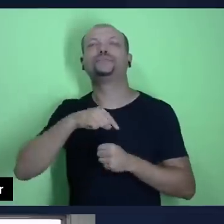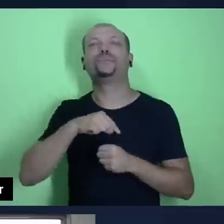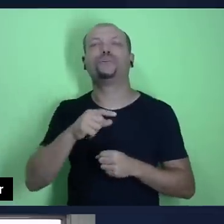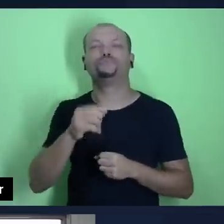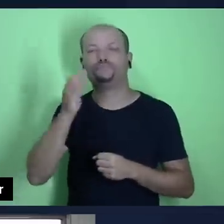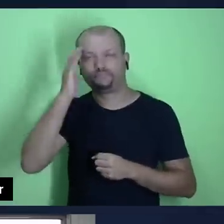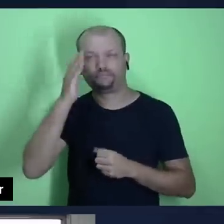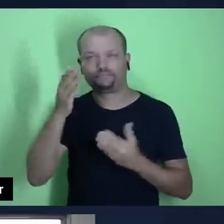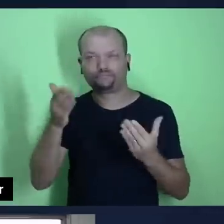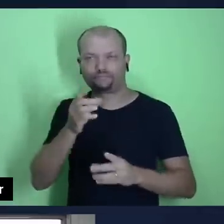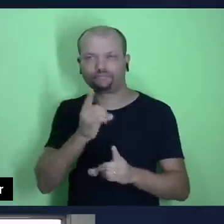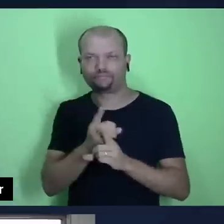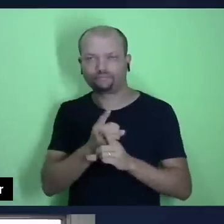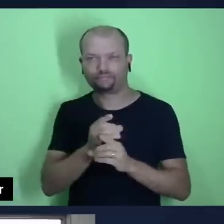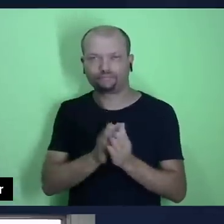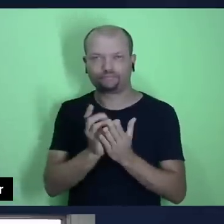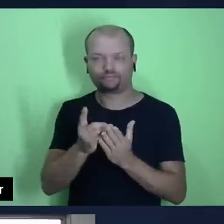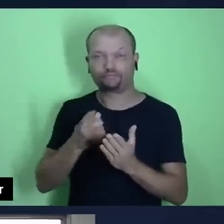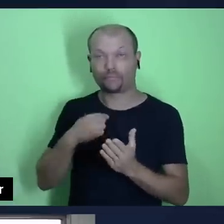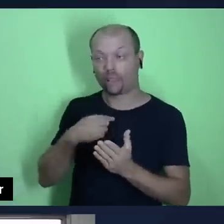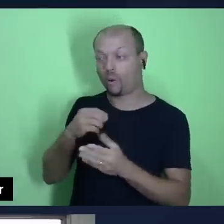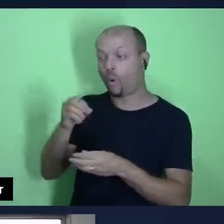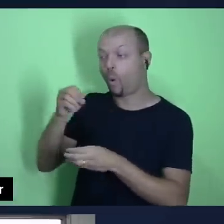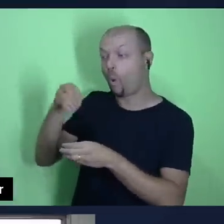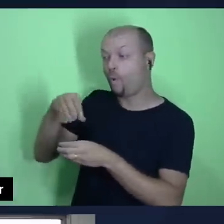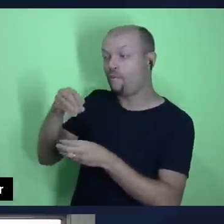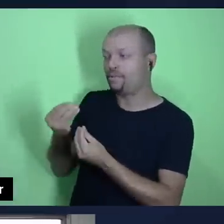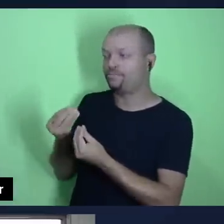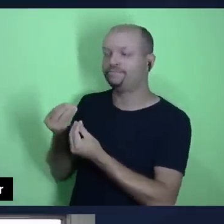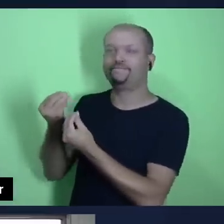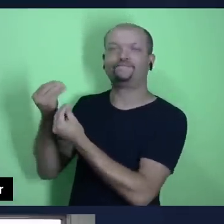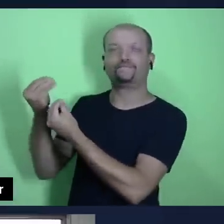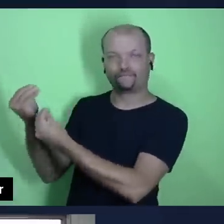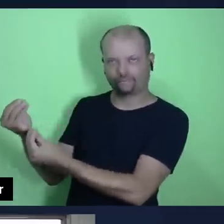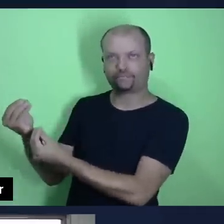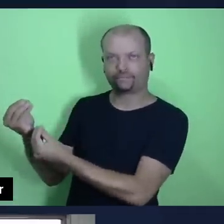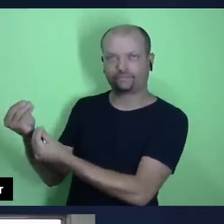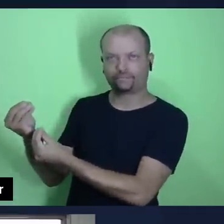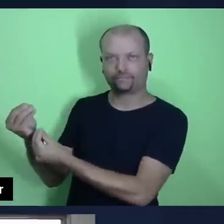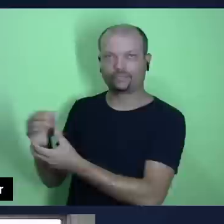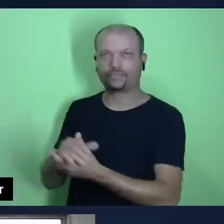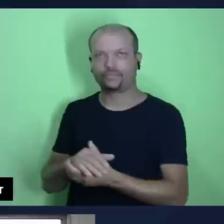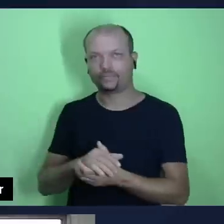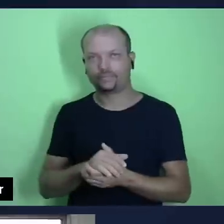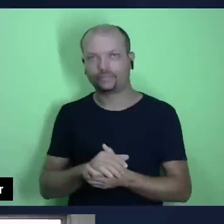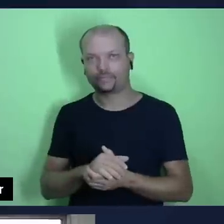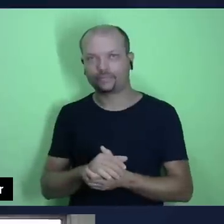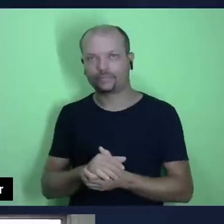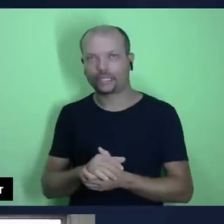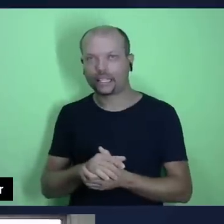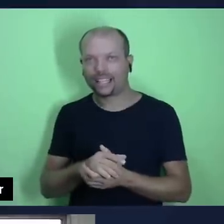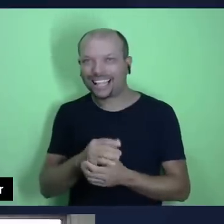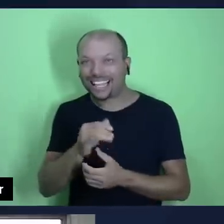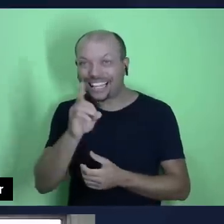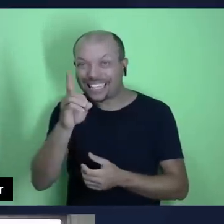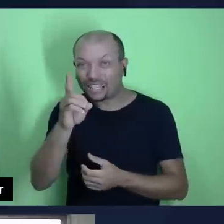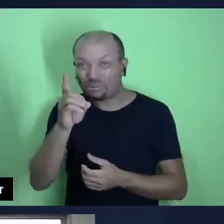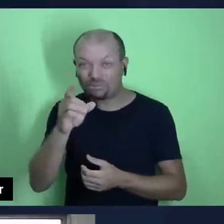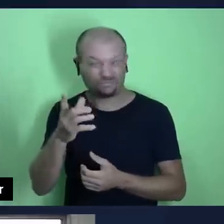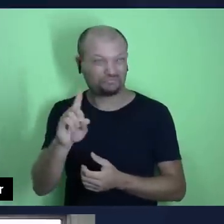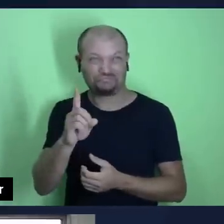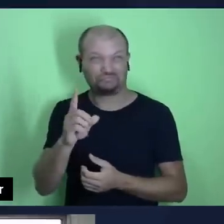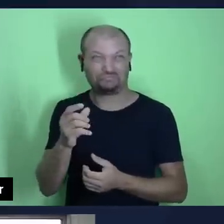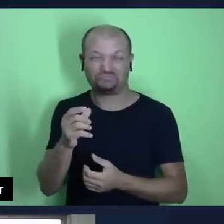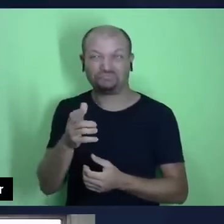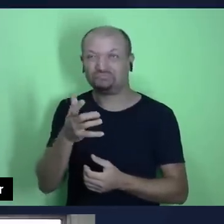quando eu oferto a Deus, quando eu levo a minha oferta a Deus, vou ser sincero, Deus não está tão interessado na